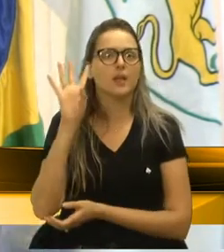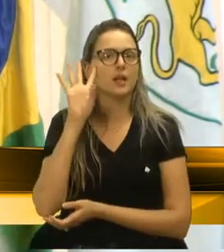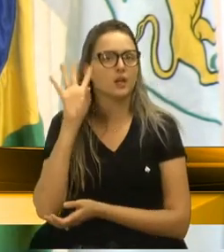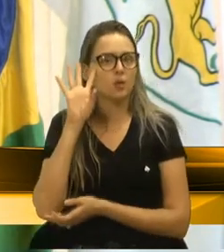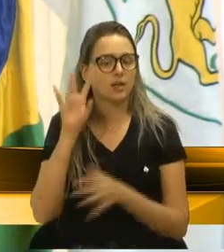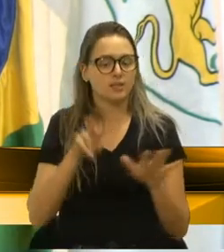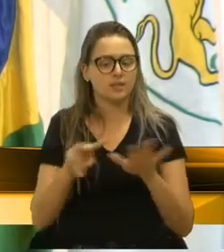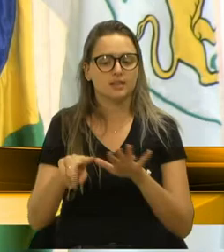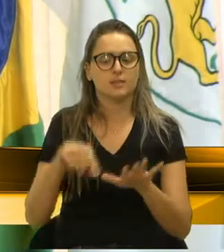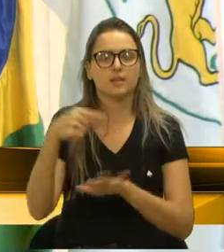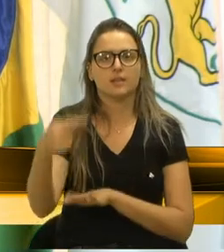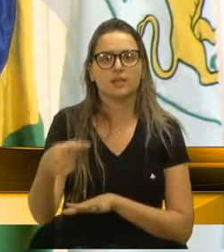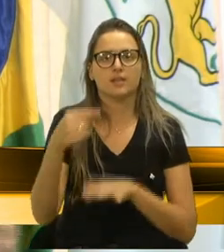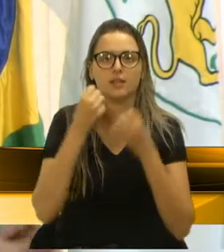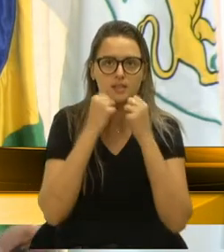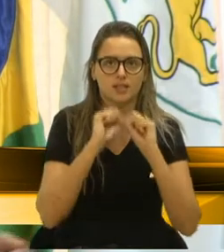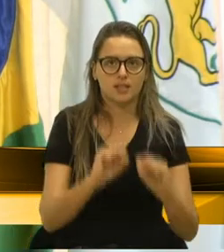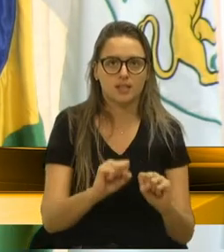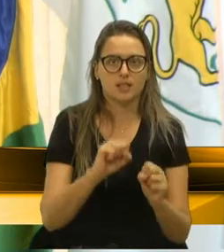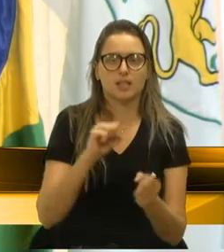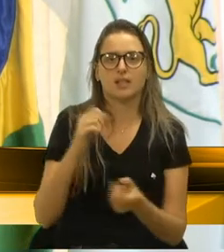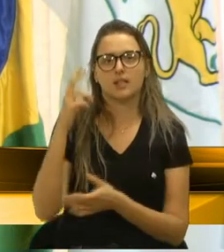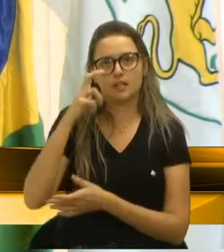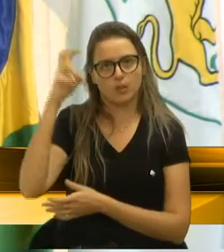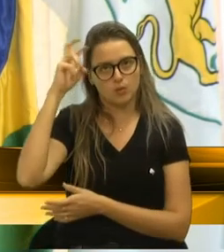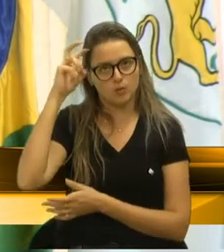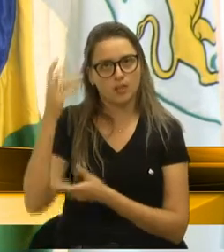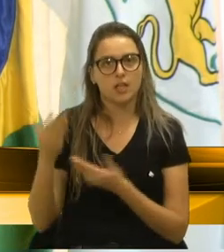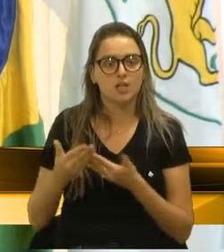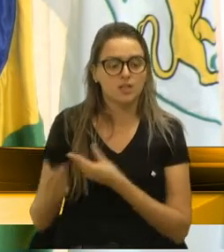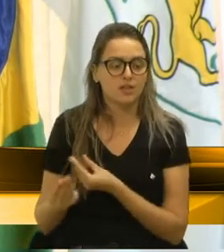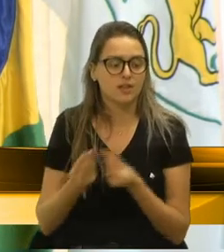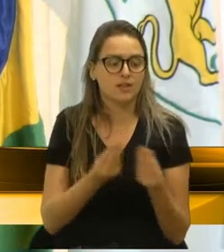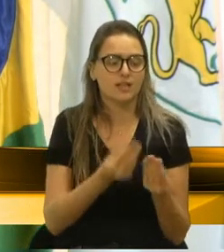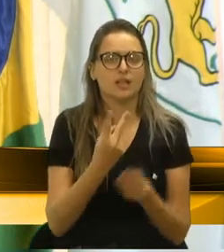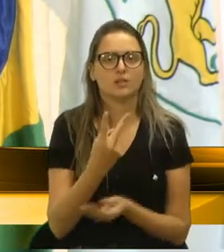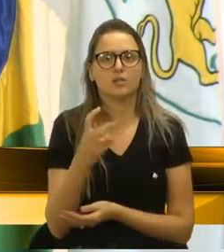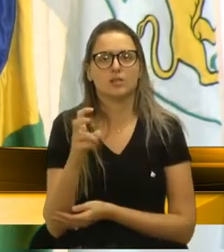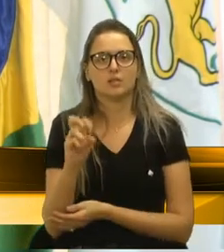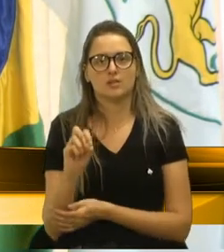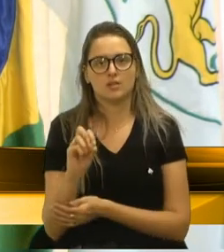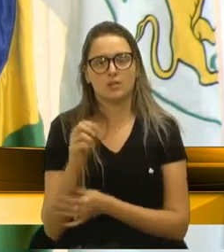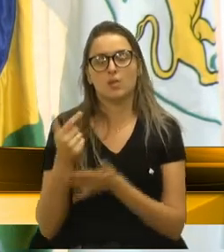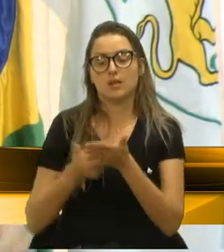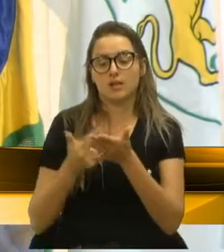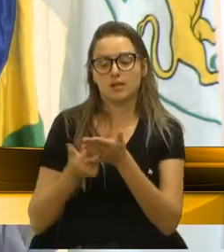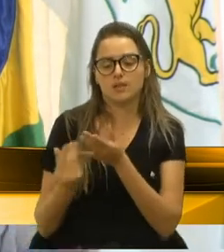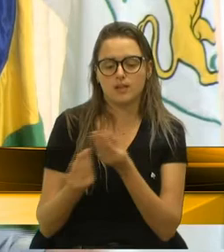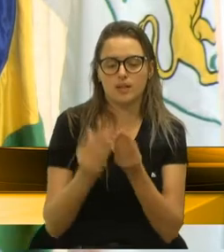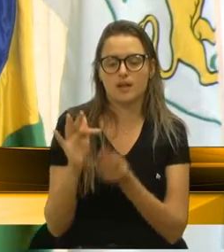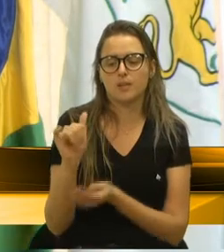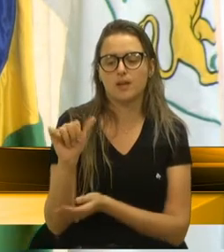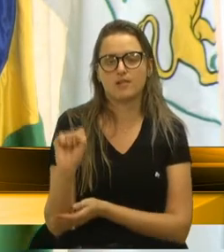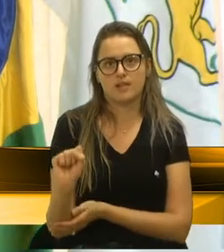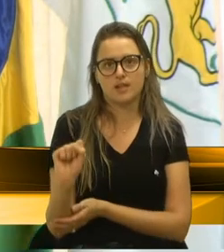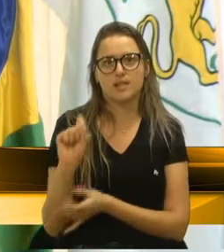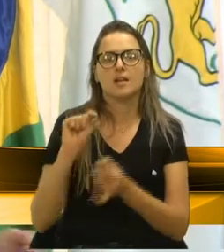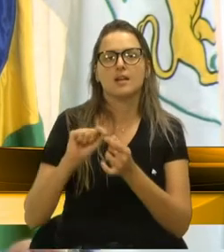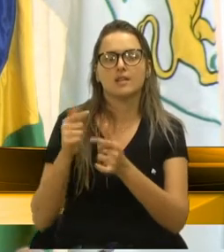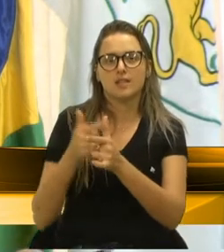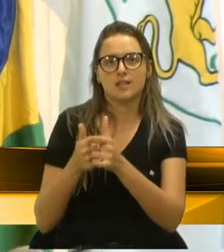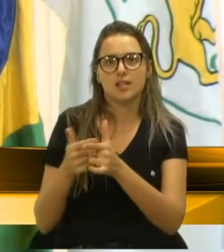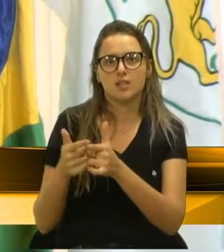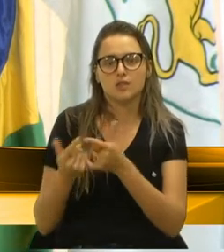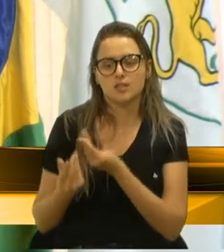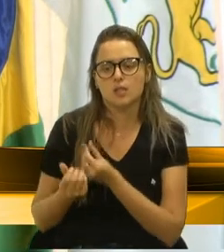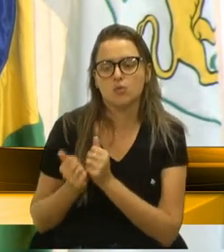que vem a Secretaria da Cultura já vai entregar os primeiros 250 livros para a FAS, para que a FAS faça a distribuição através dos